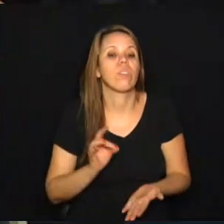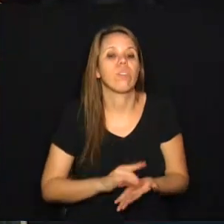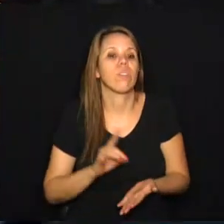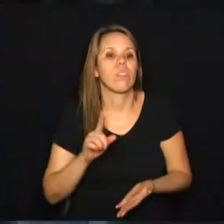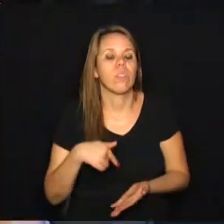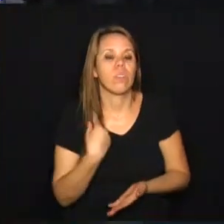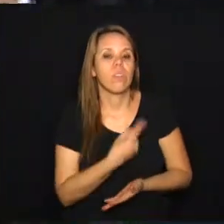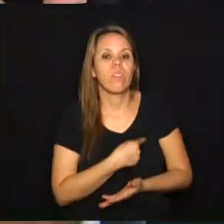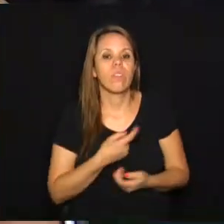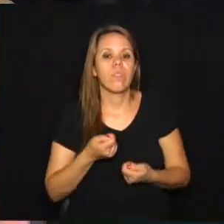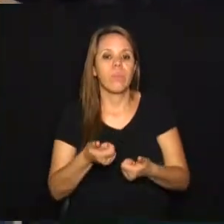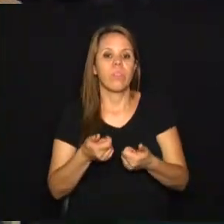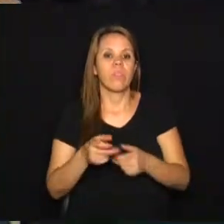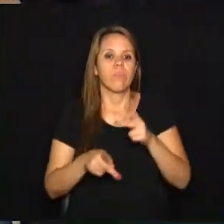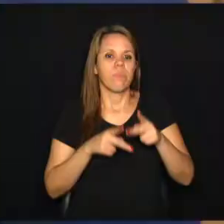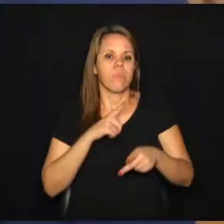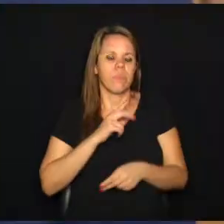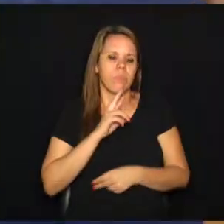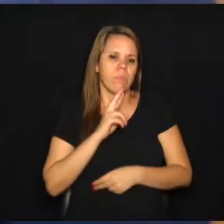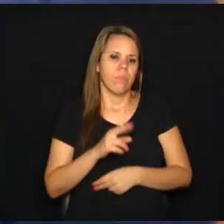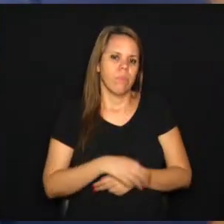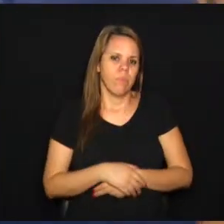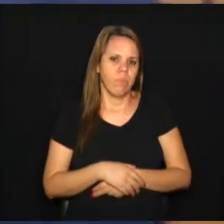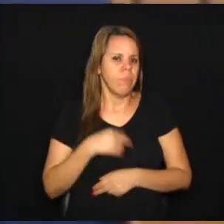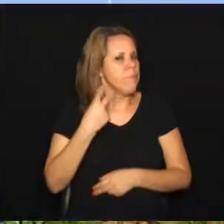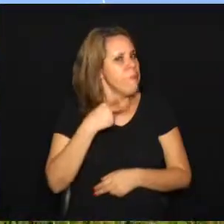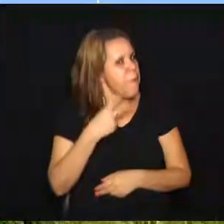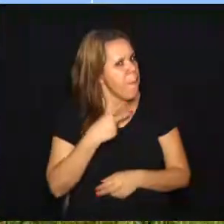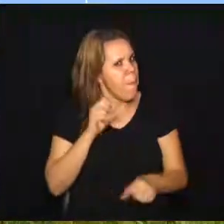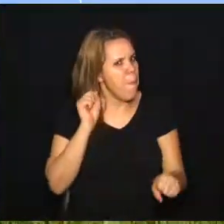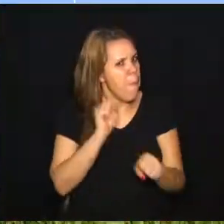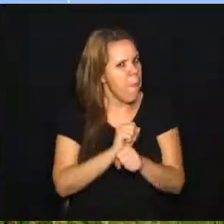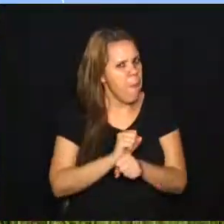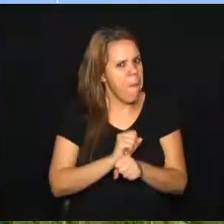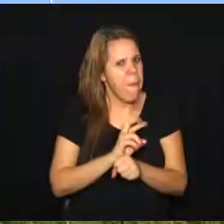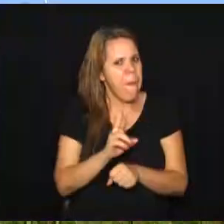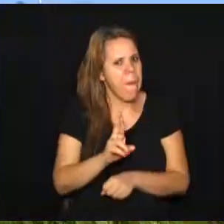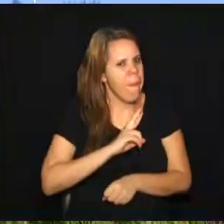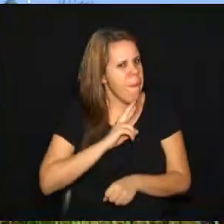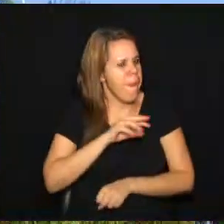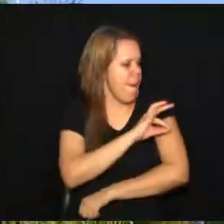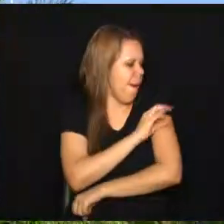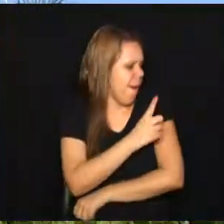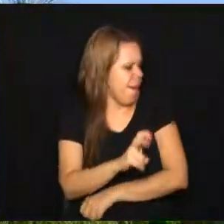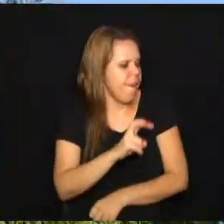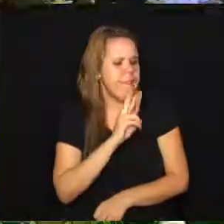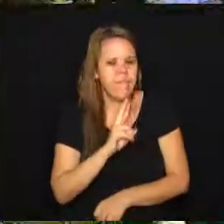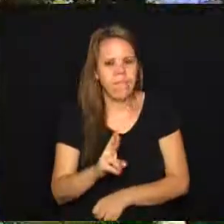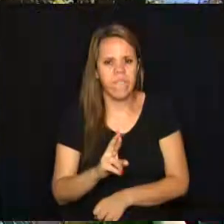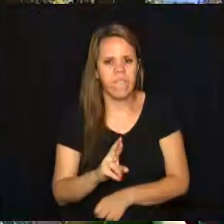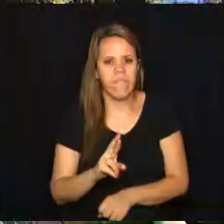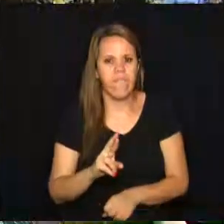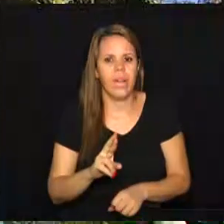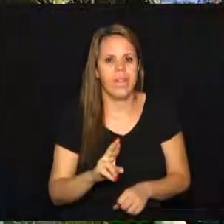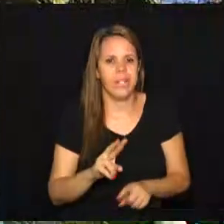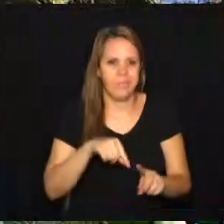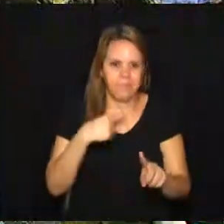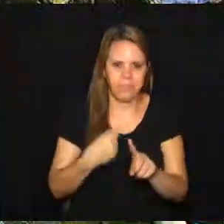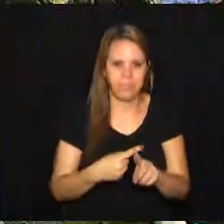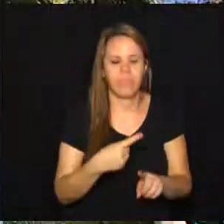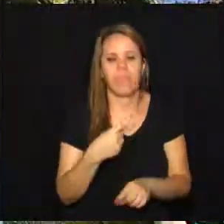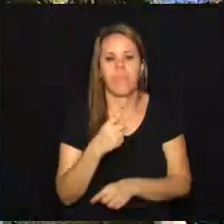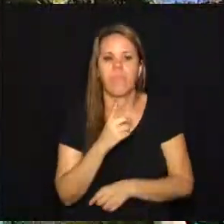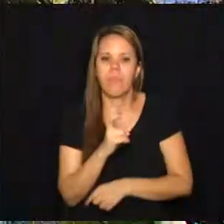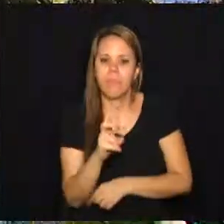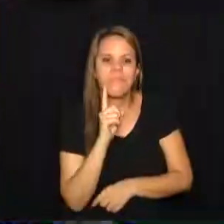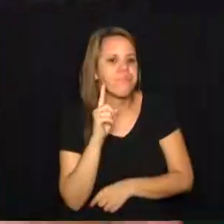que nós vamos dar para que elas tenham essa resposta. O parlamentar aguarda o retorno da prefeitura que tem 15 dias de prazo, prorrogáveis por mais